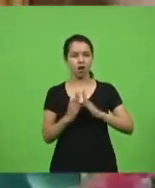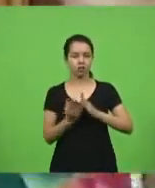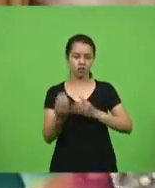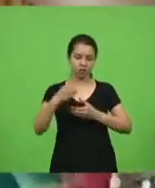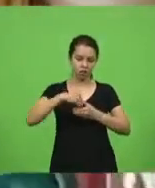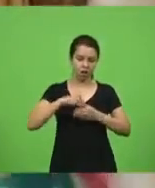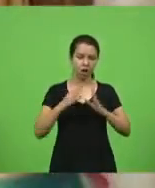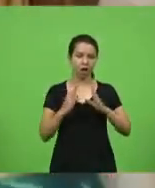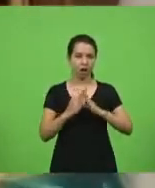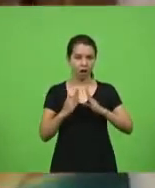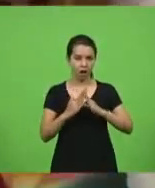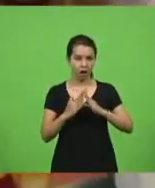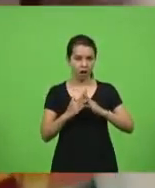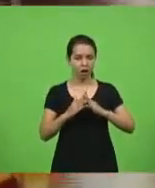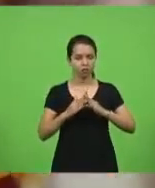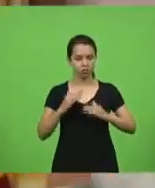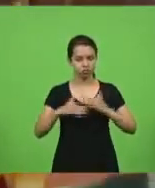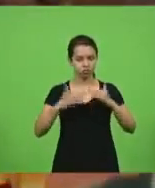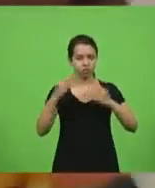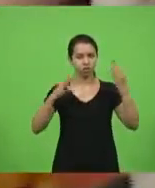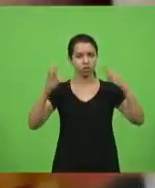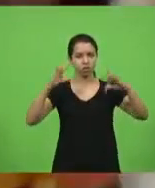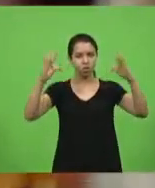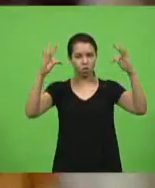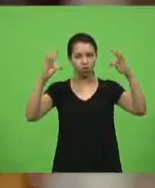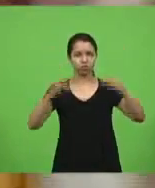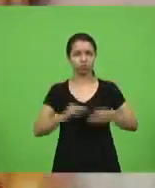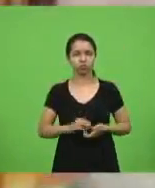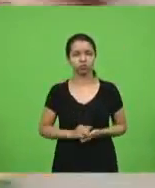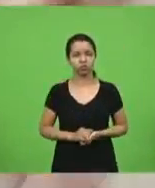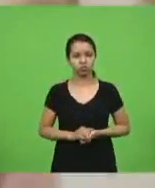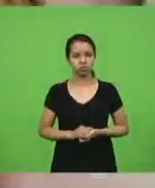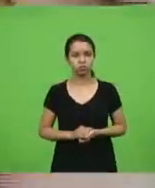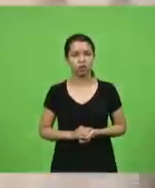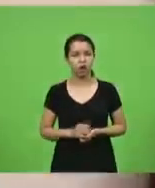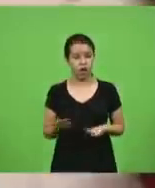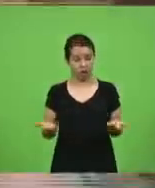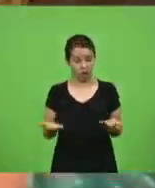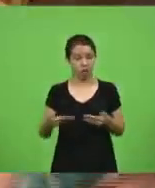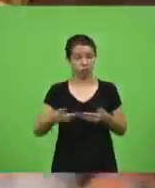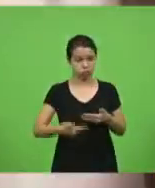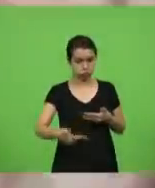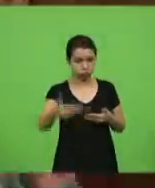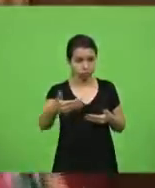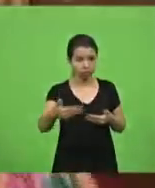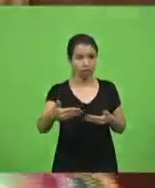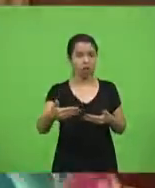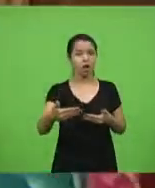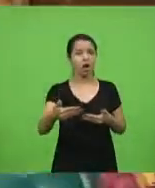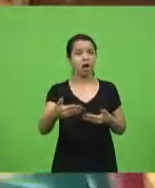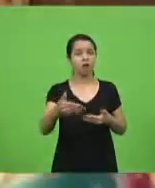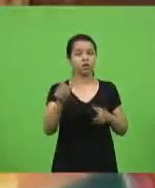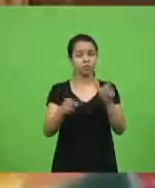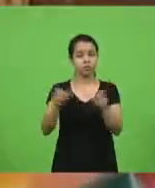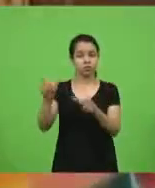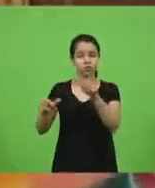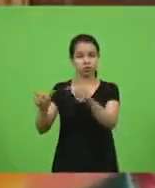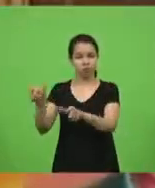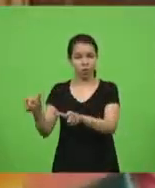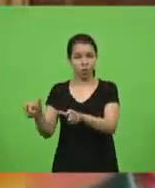tecnológicas. A partir de agora, as pessoas serão medidas pelos resultados que